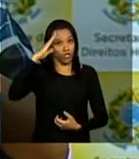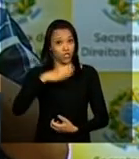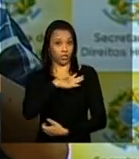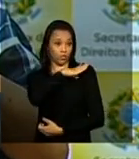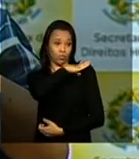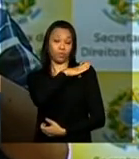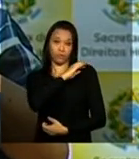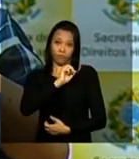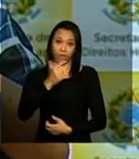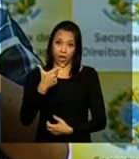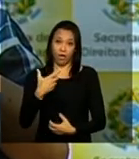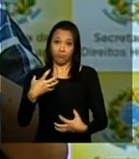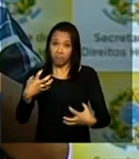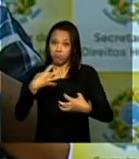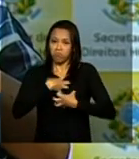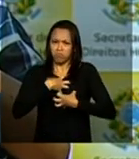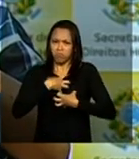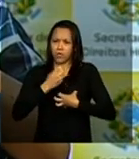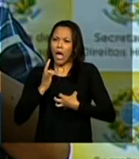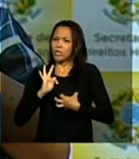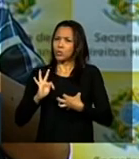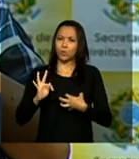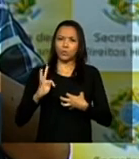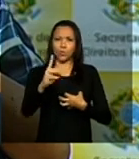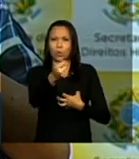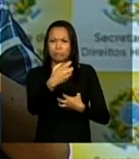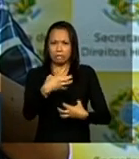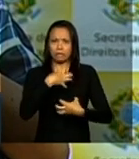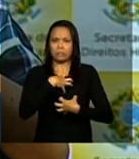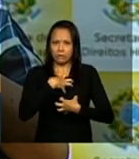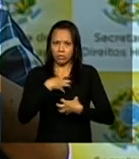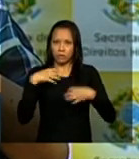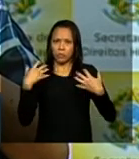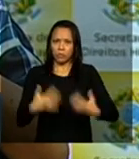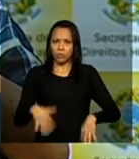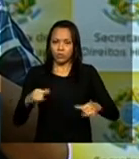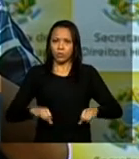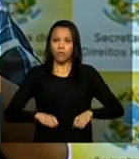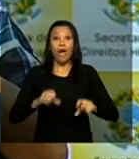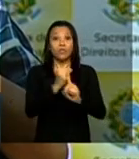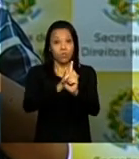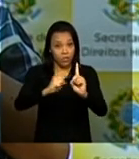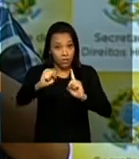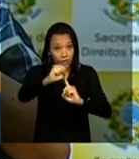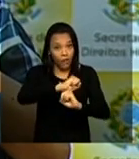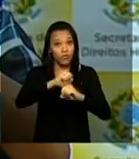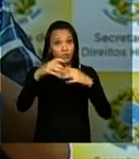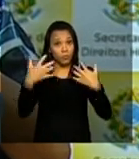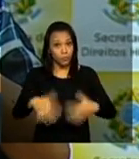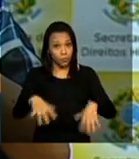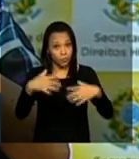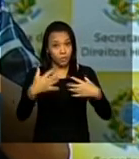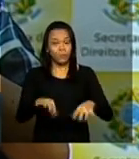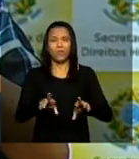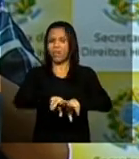que nos atingiu a todos atingiu a toda a sociedade brasileira e os vários setores da